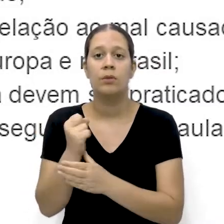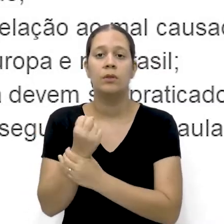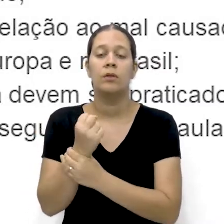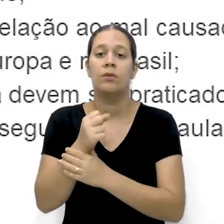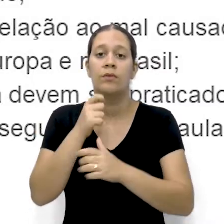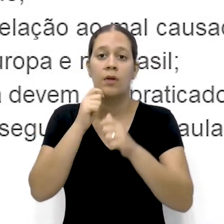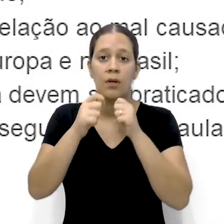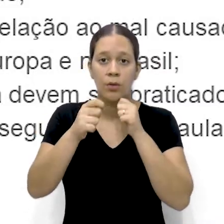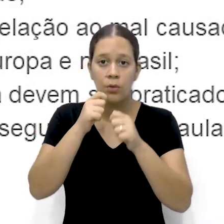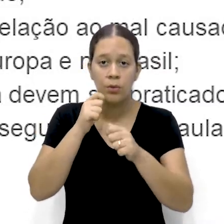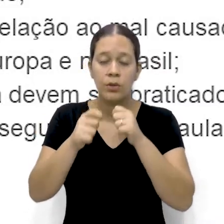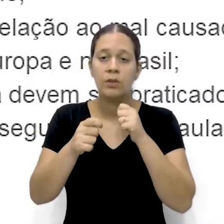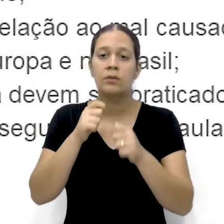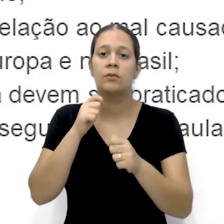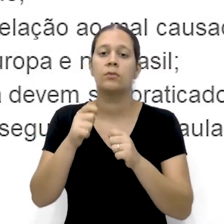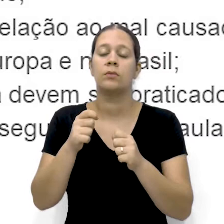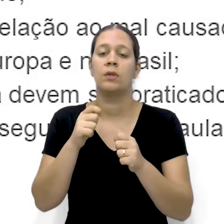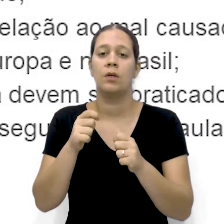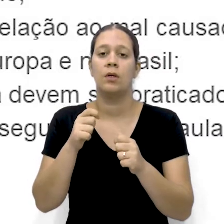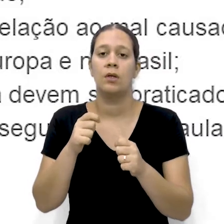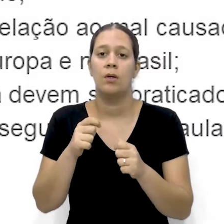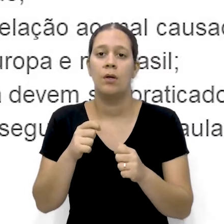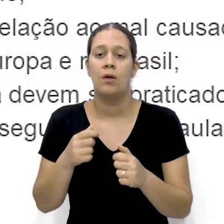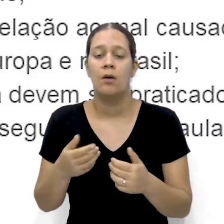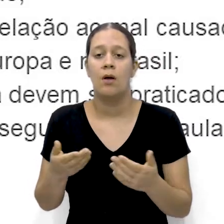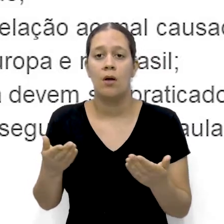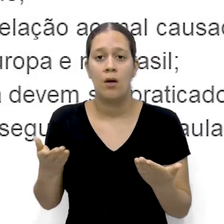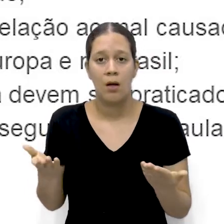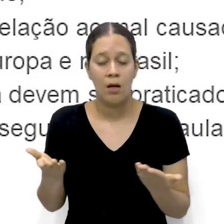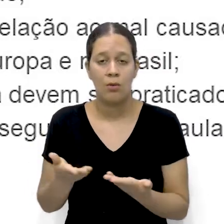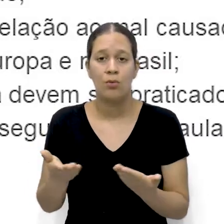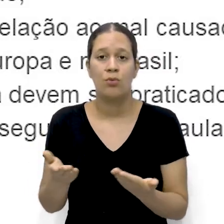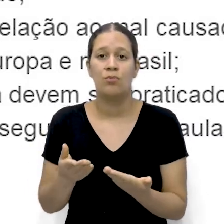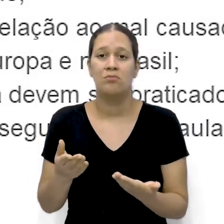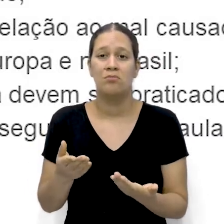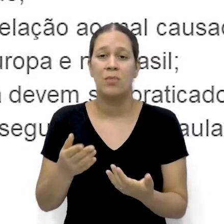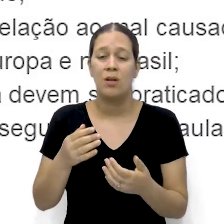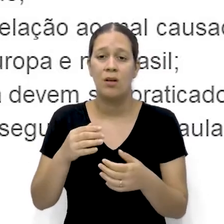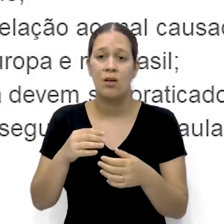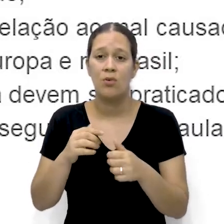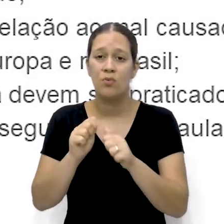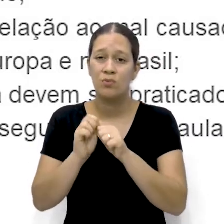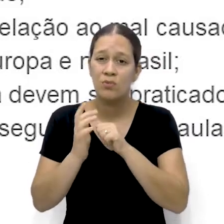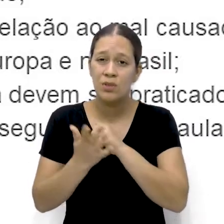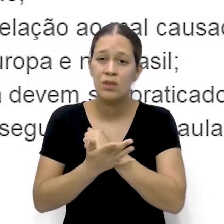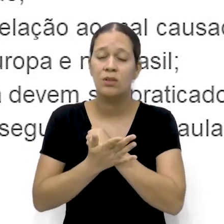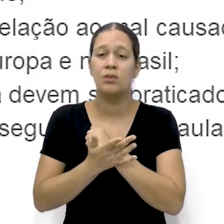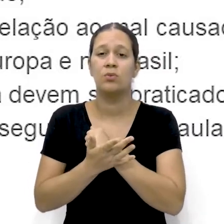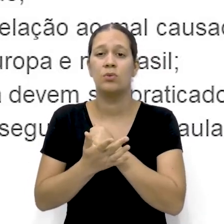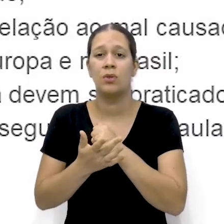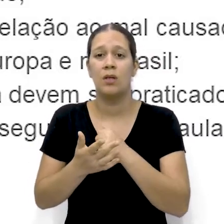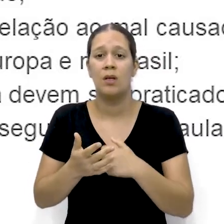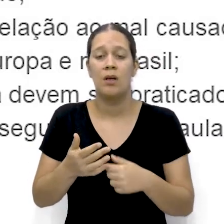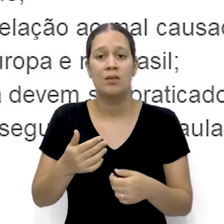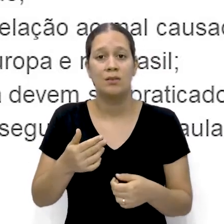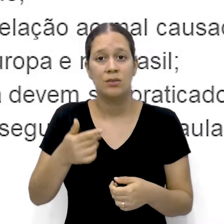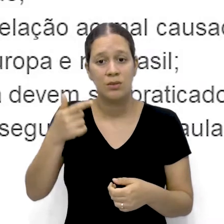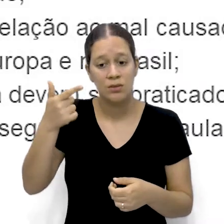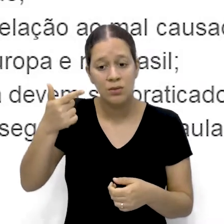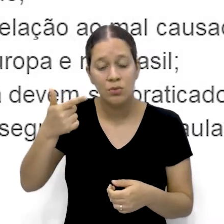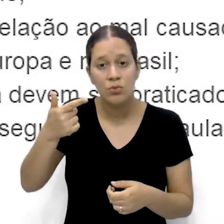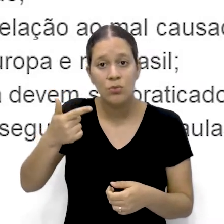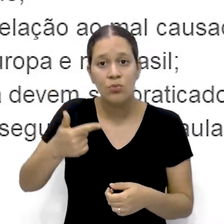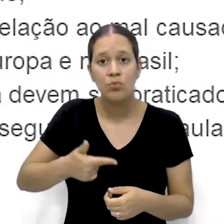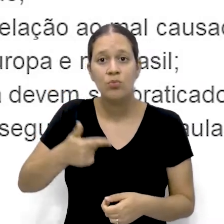argumenta Com fatos Em relação Ao mal causado Pelo vírus E os riscos De uma segunda aula Na Europa E no